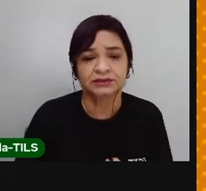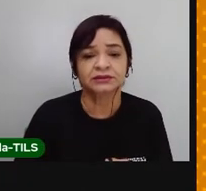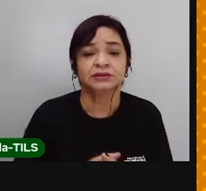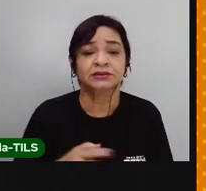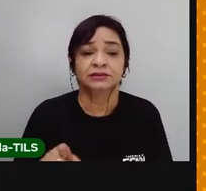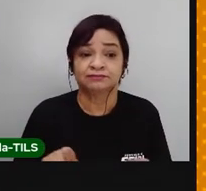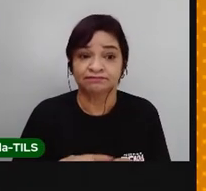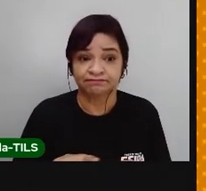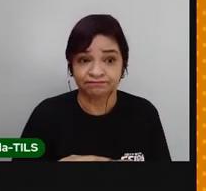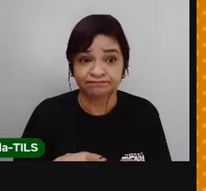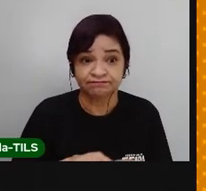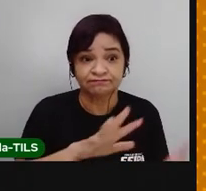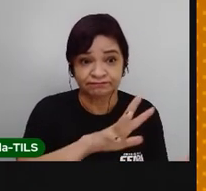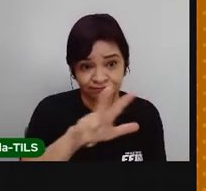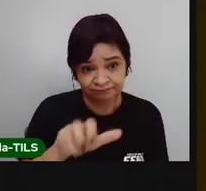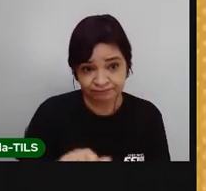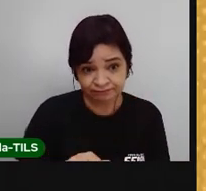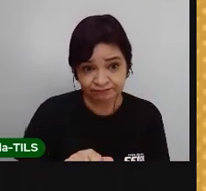ecossistema como um todo.